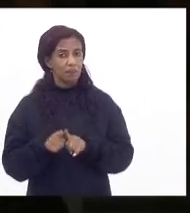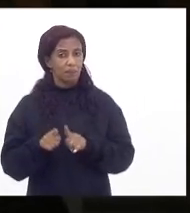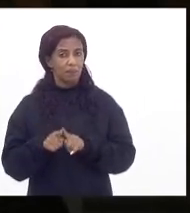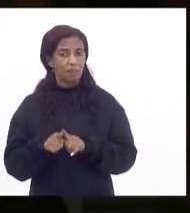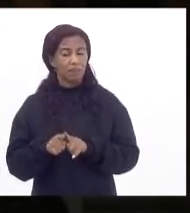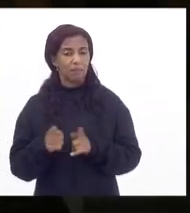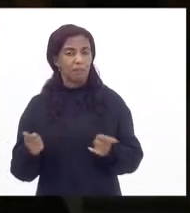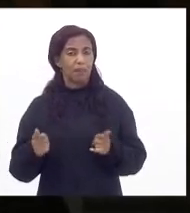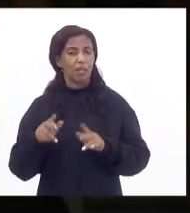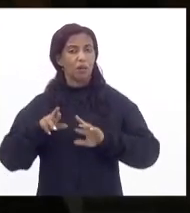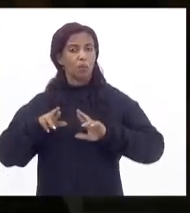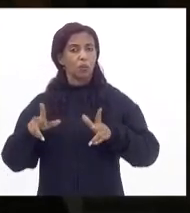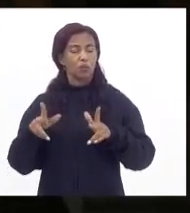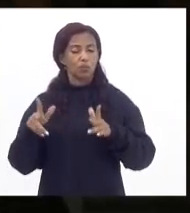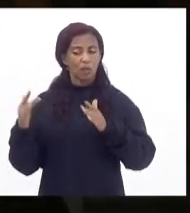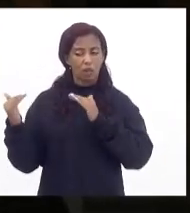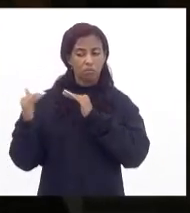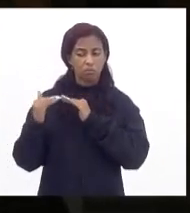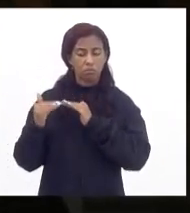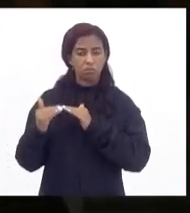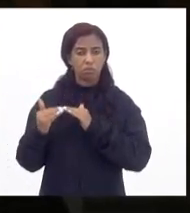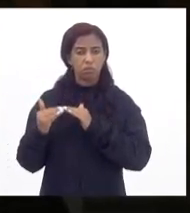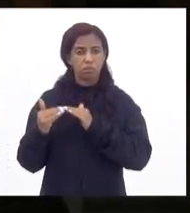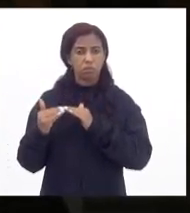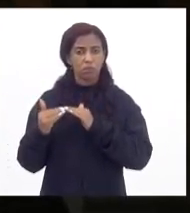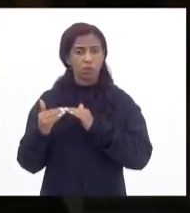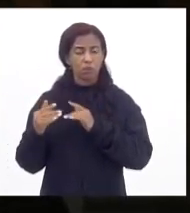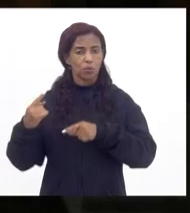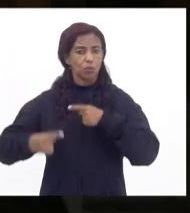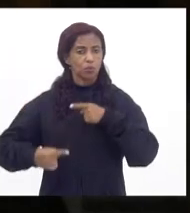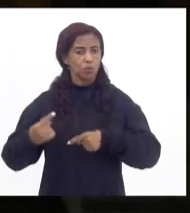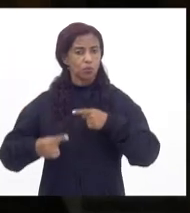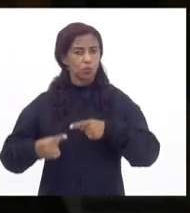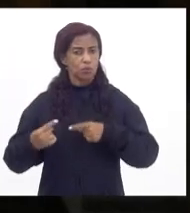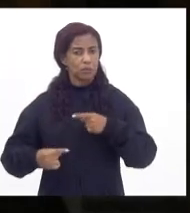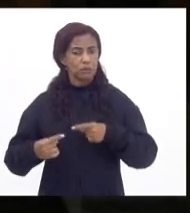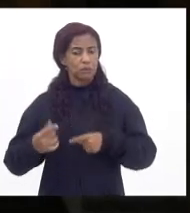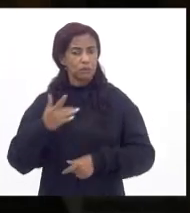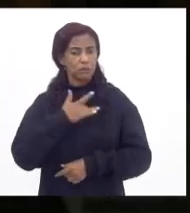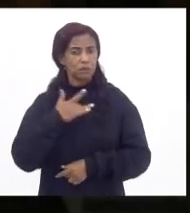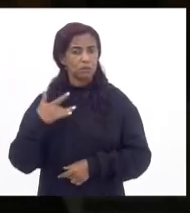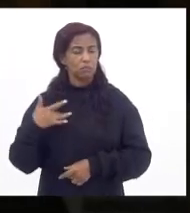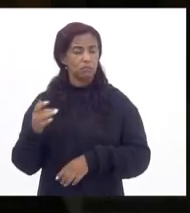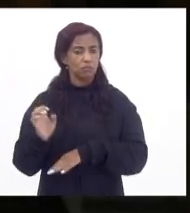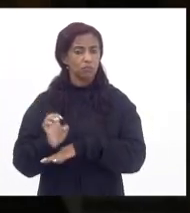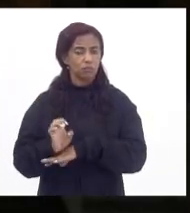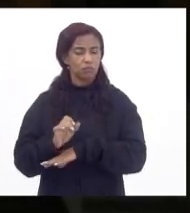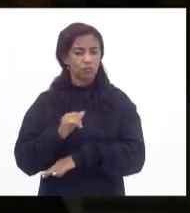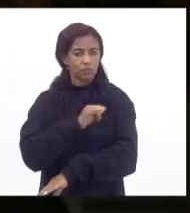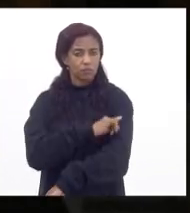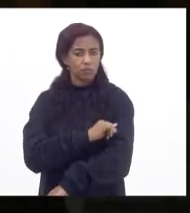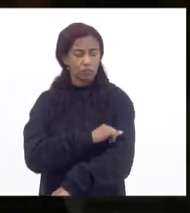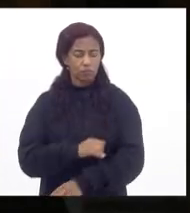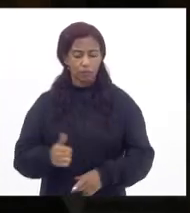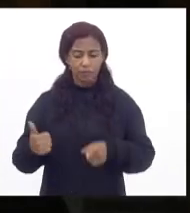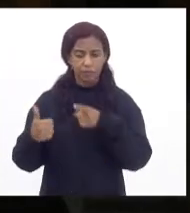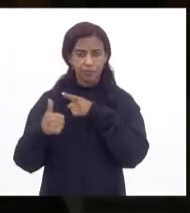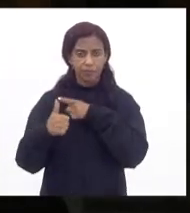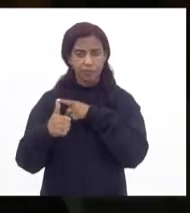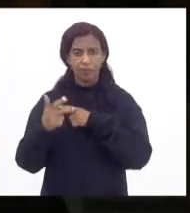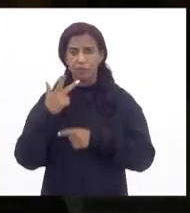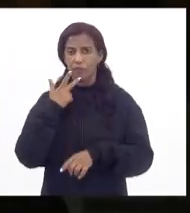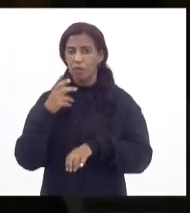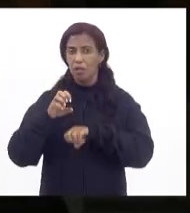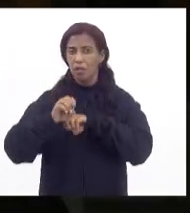com a realidade das políticas sanitárias do estado do Rio de Janeiro primeiro lugar eu quero dizer o seguinte a